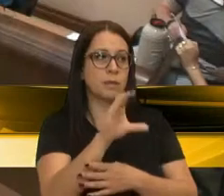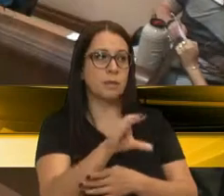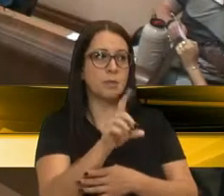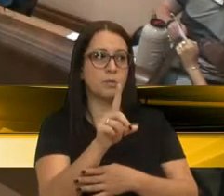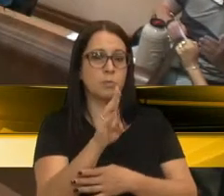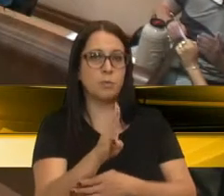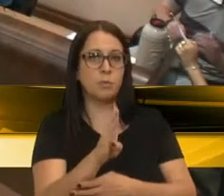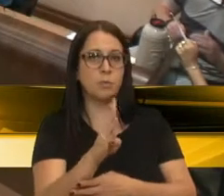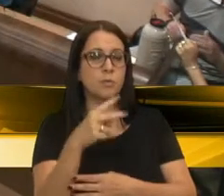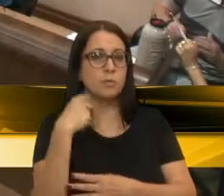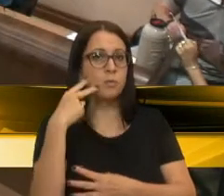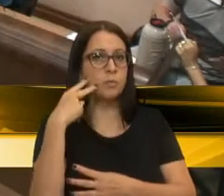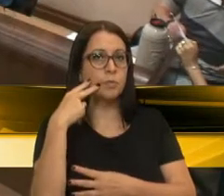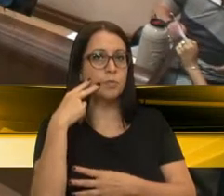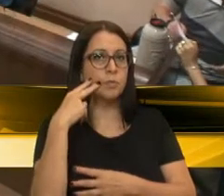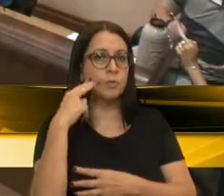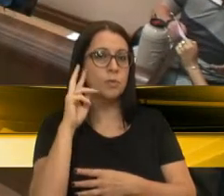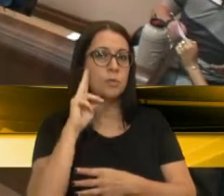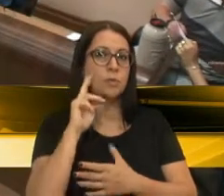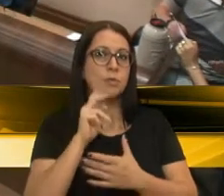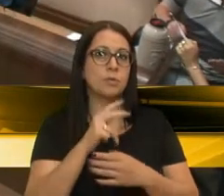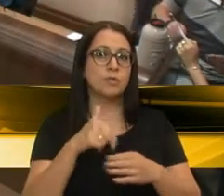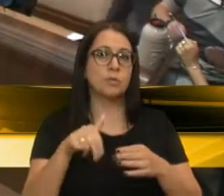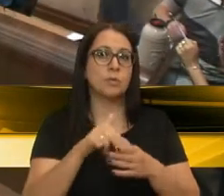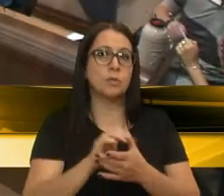Com a palavra o vereador Renato Oliveira.